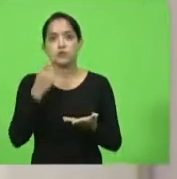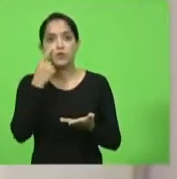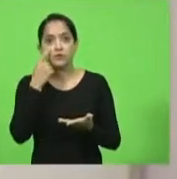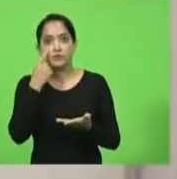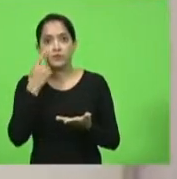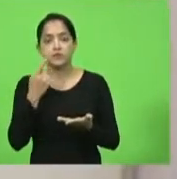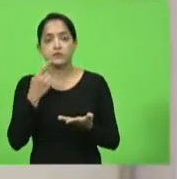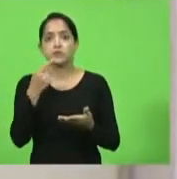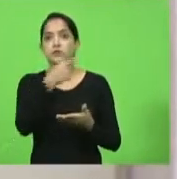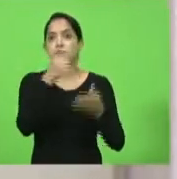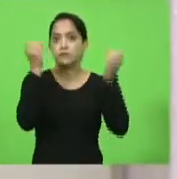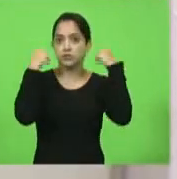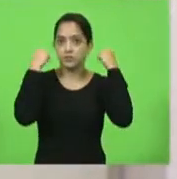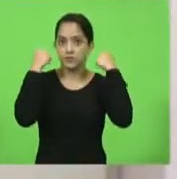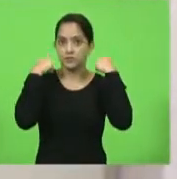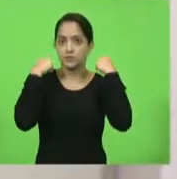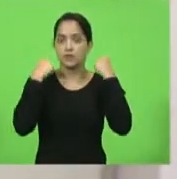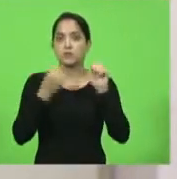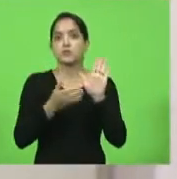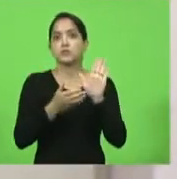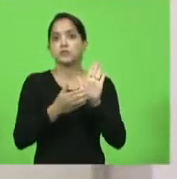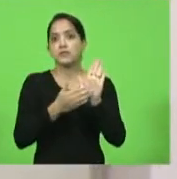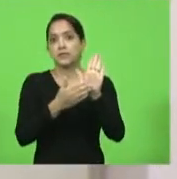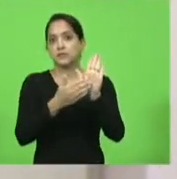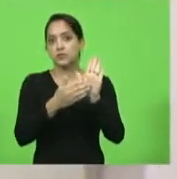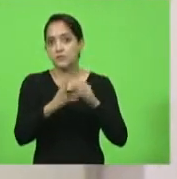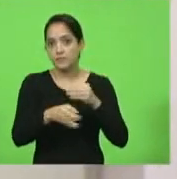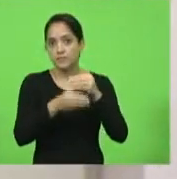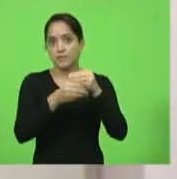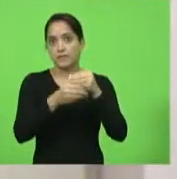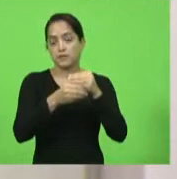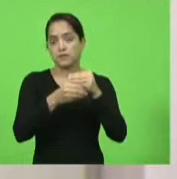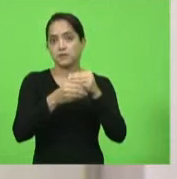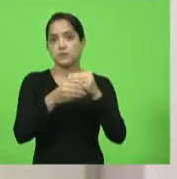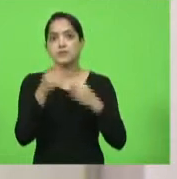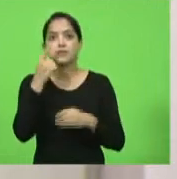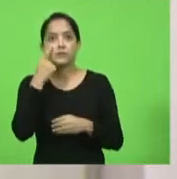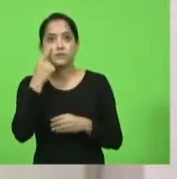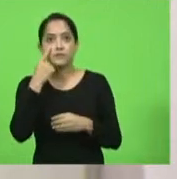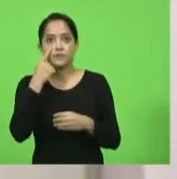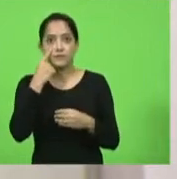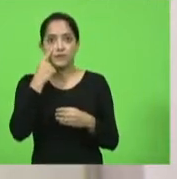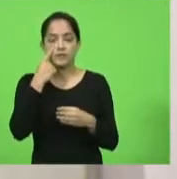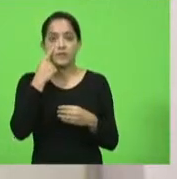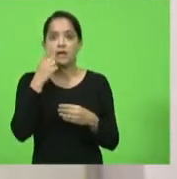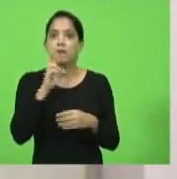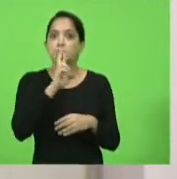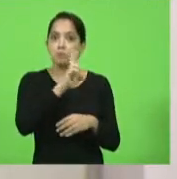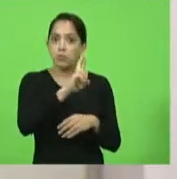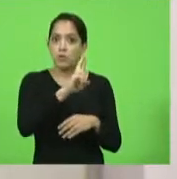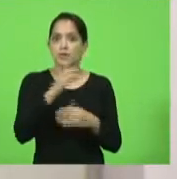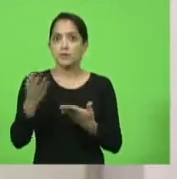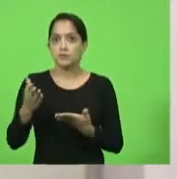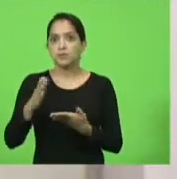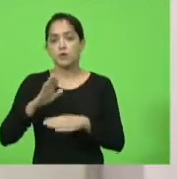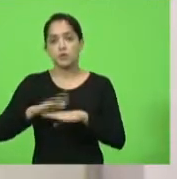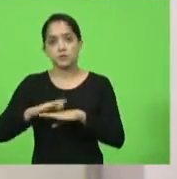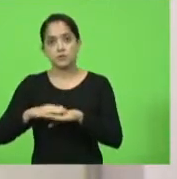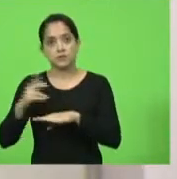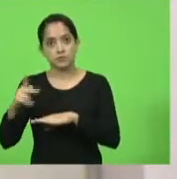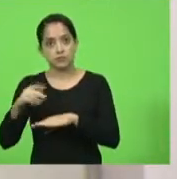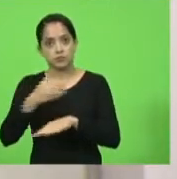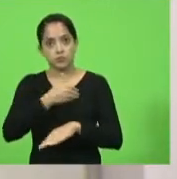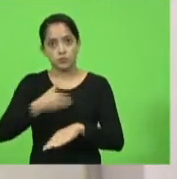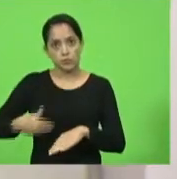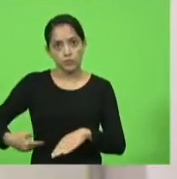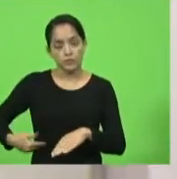em Chapecó num roteiro de entrega de emendas para o Oeste e vi a pronta resposta do governo do Estado com a ida